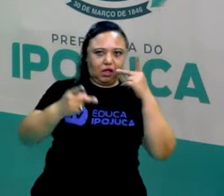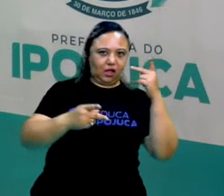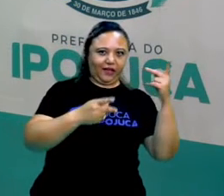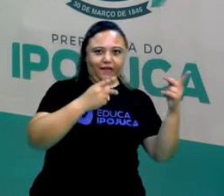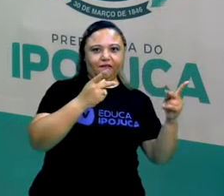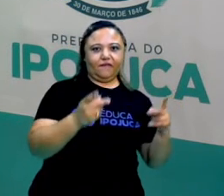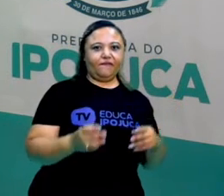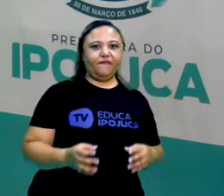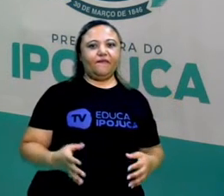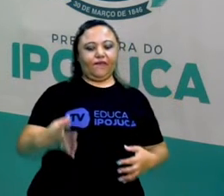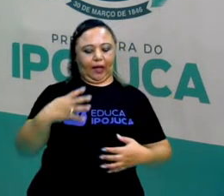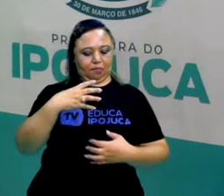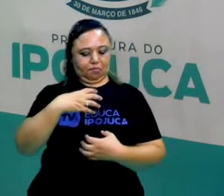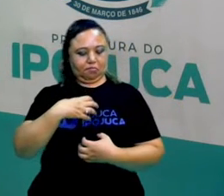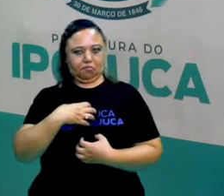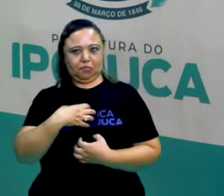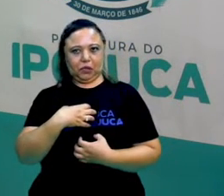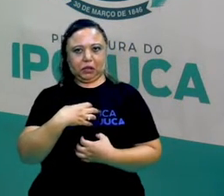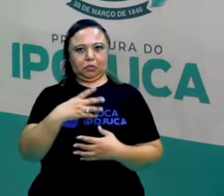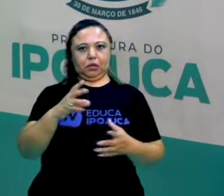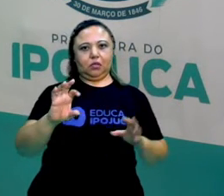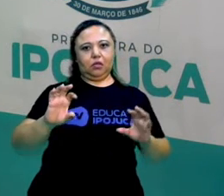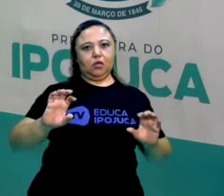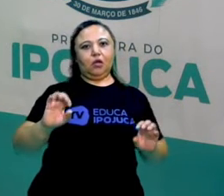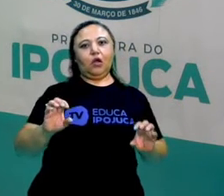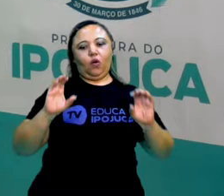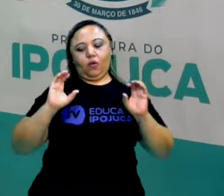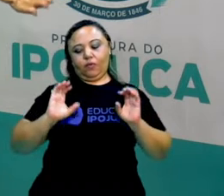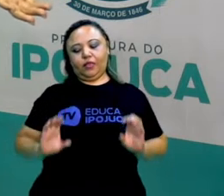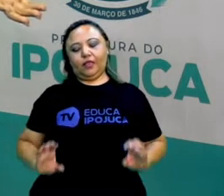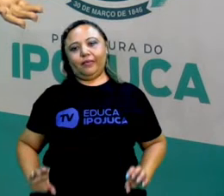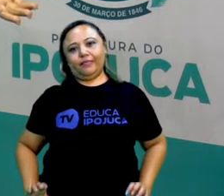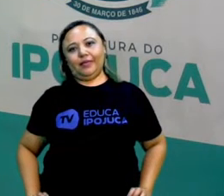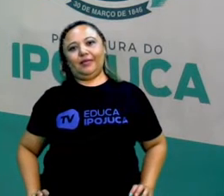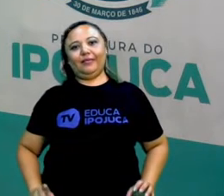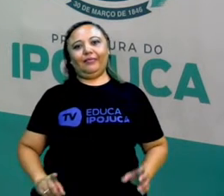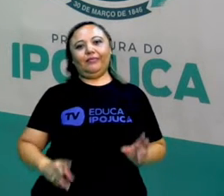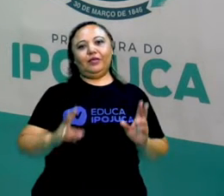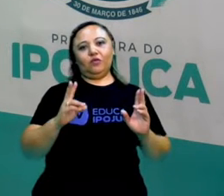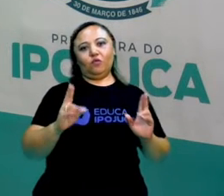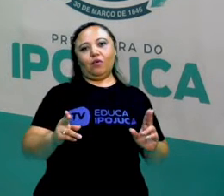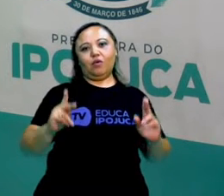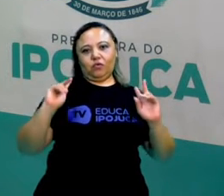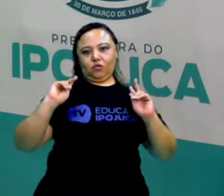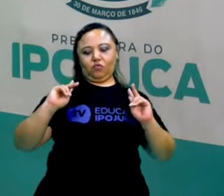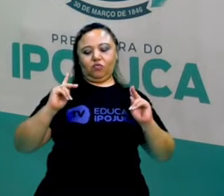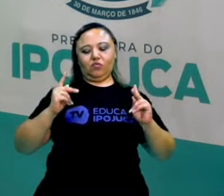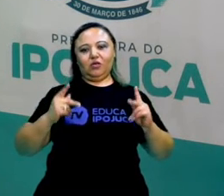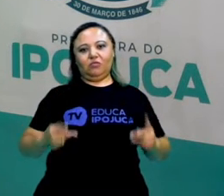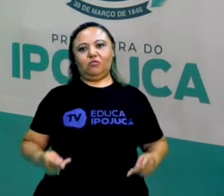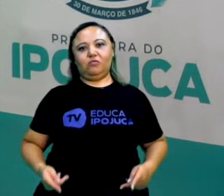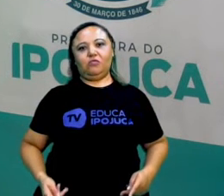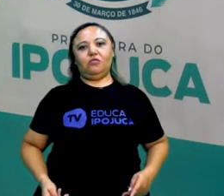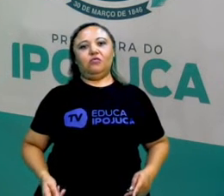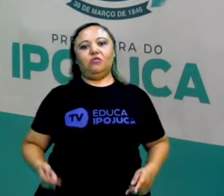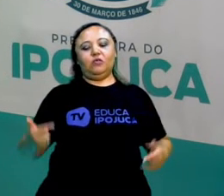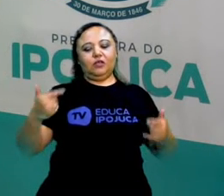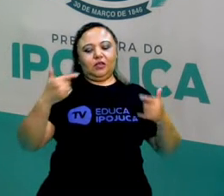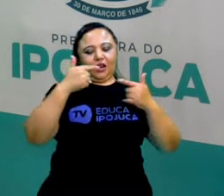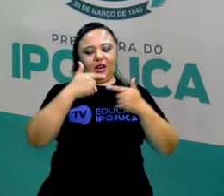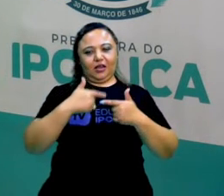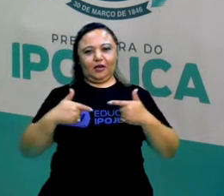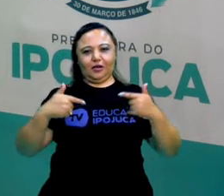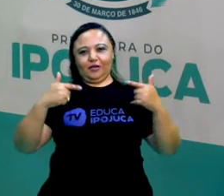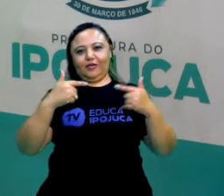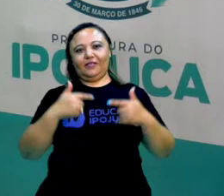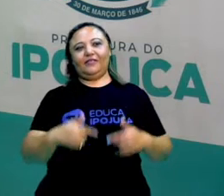festa e o outro não ia, ficou rindo dele. Então, quando eles riram dele, que